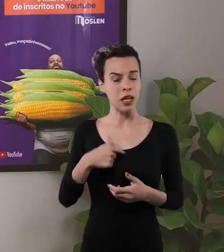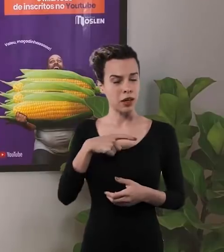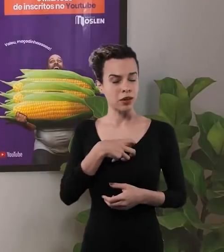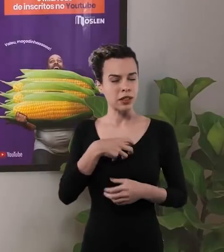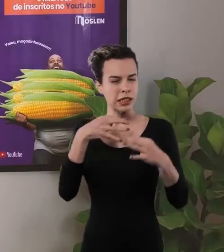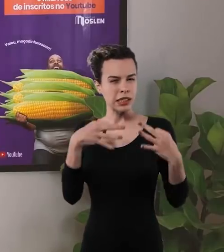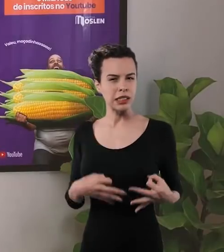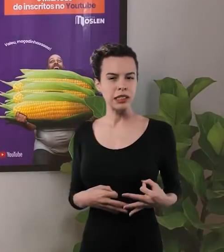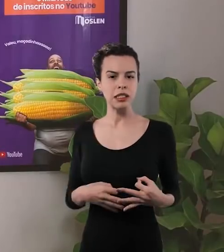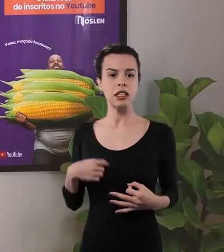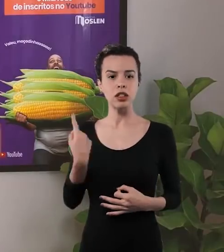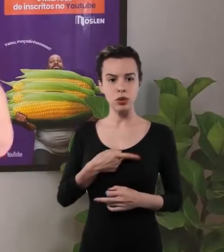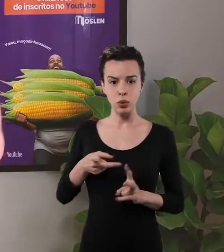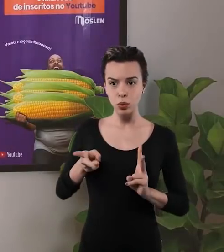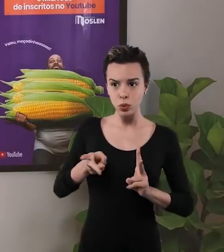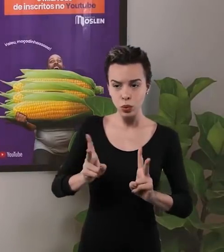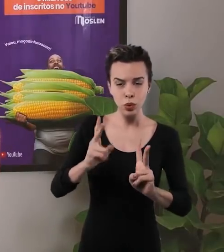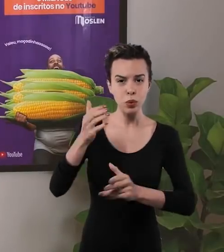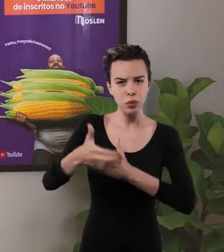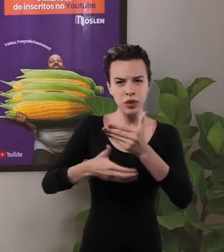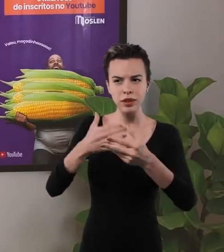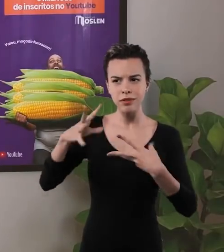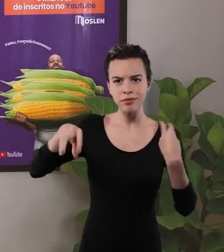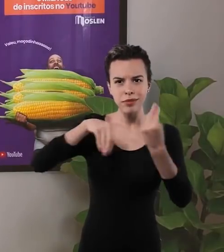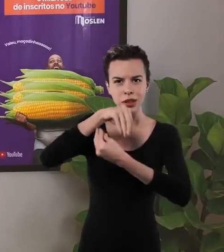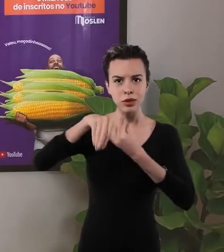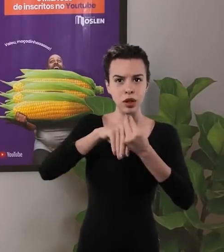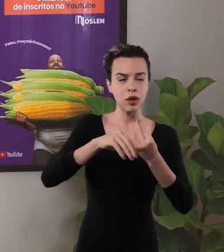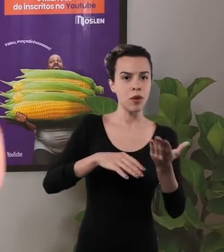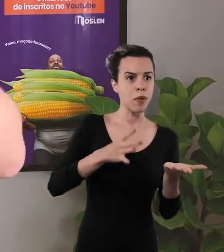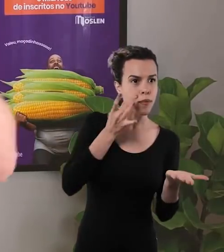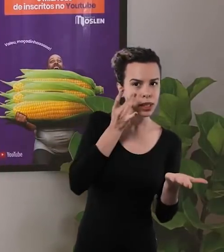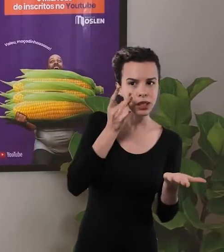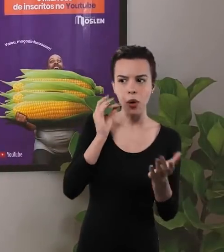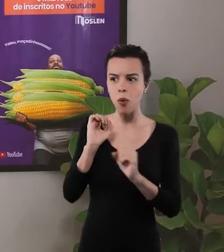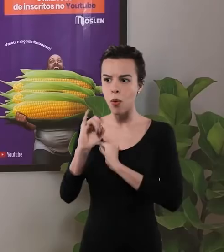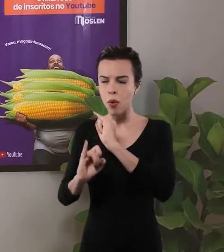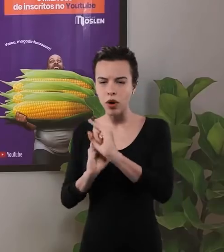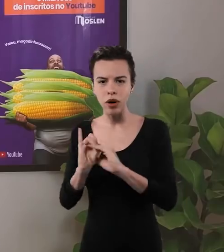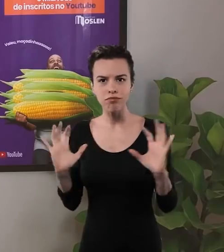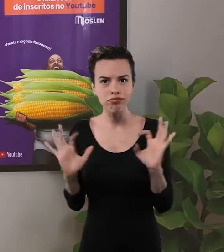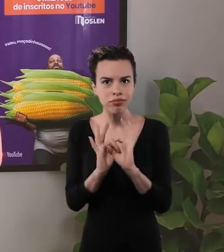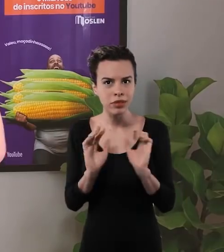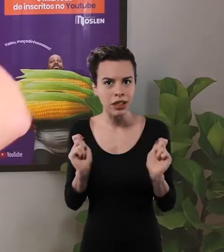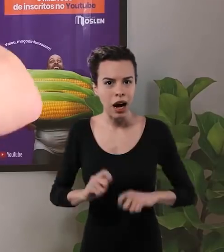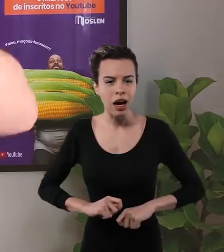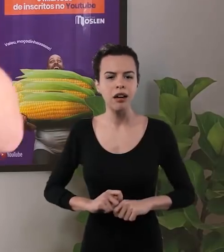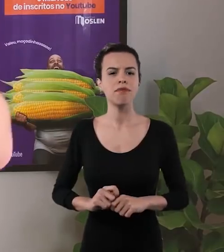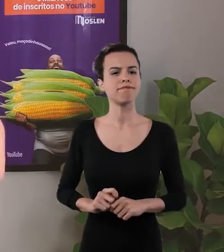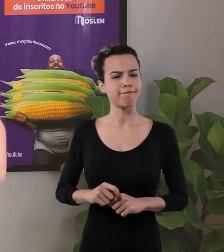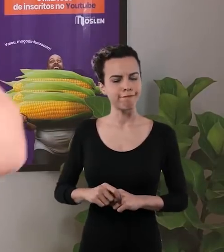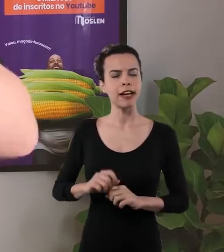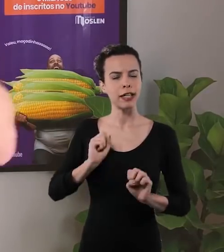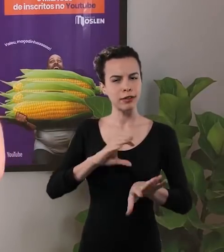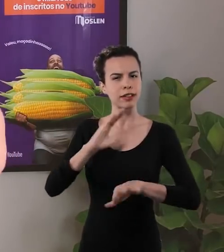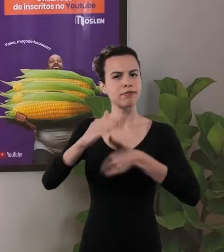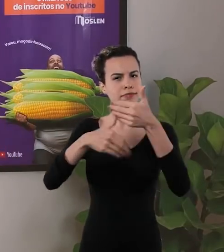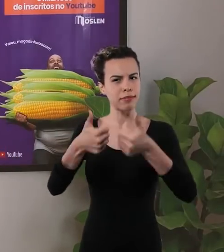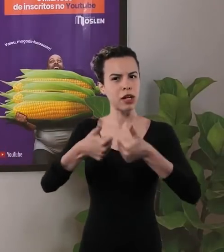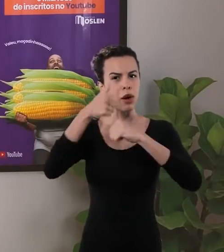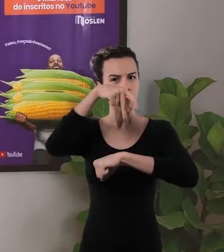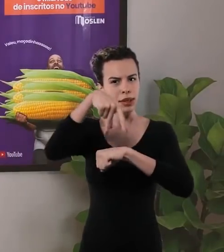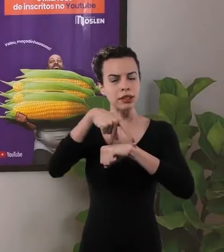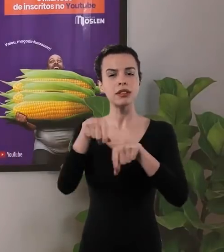facilidade nesse processo todo, e eu tenho certeza que se nós conseguimos manter esse processo híbrido que está acontecendo agora, o online com o presencial, nós